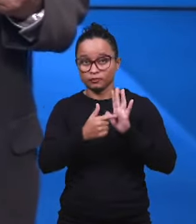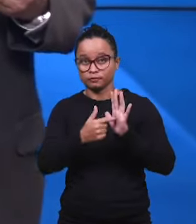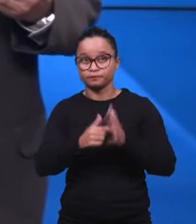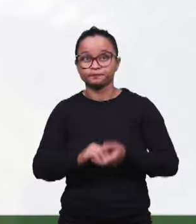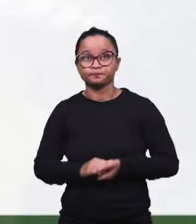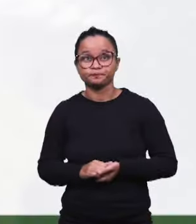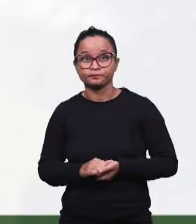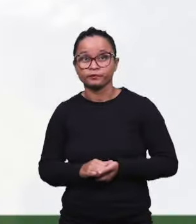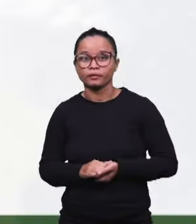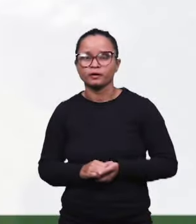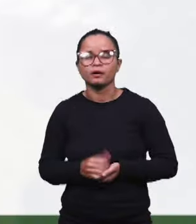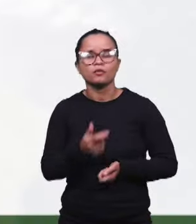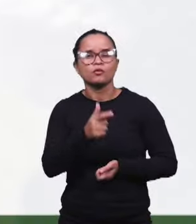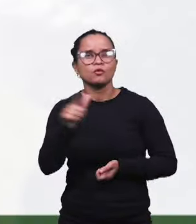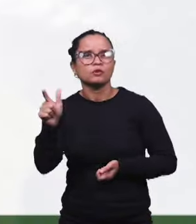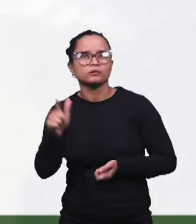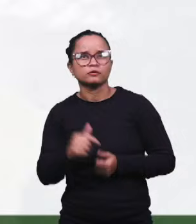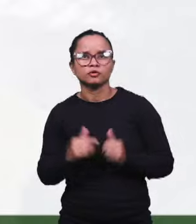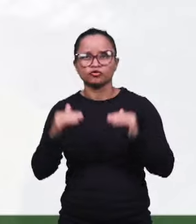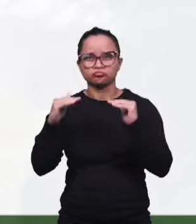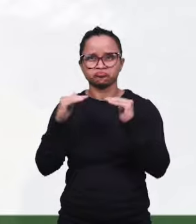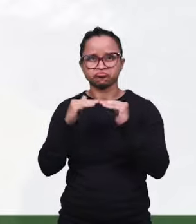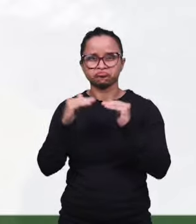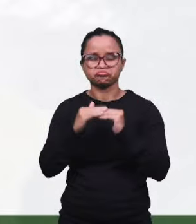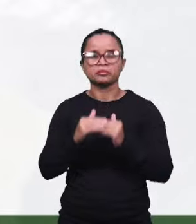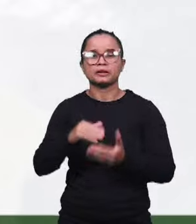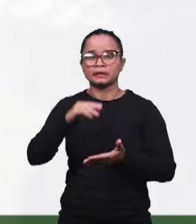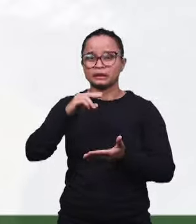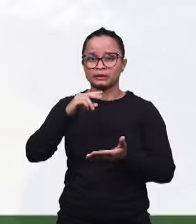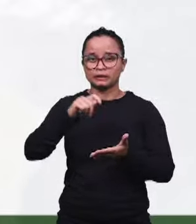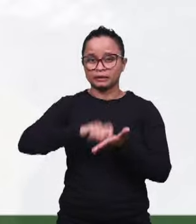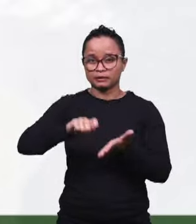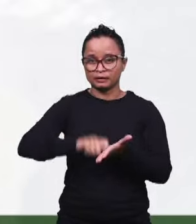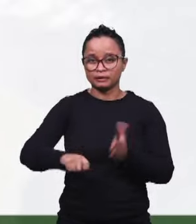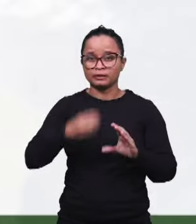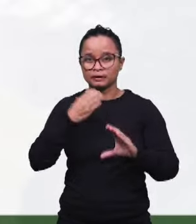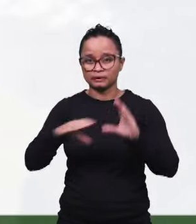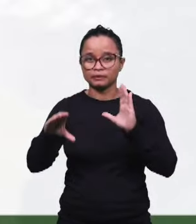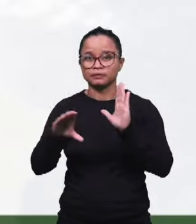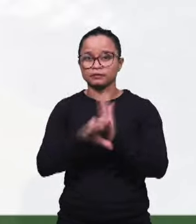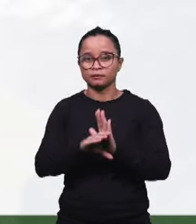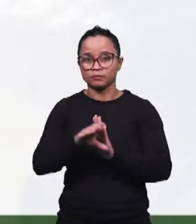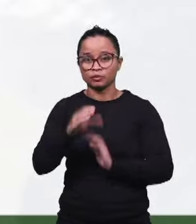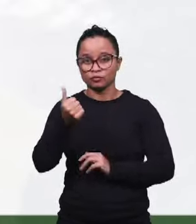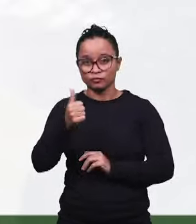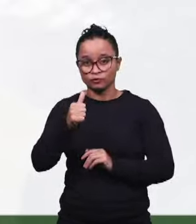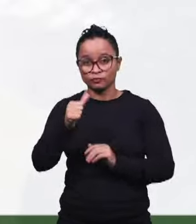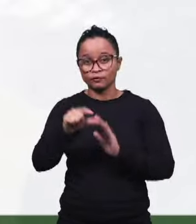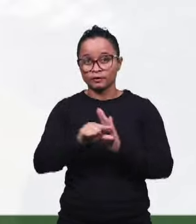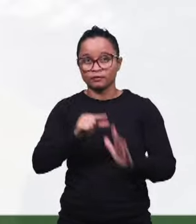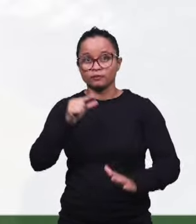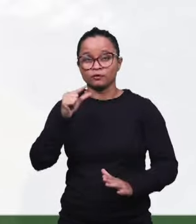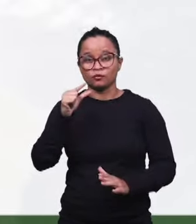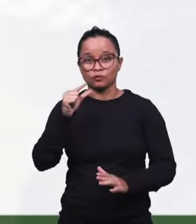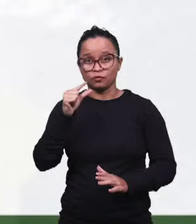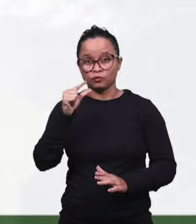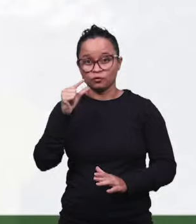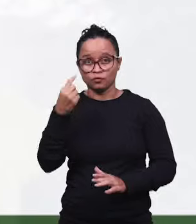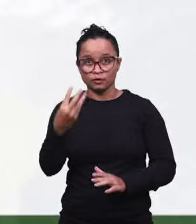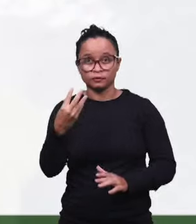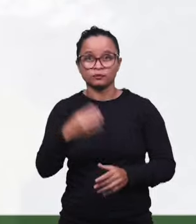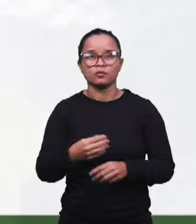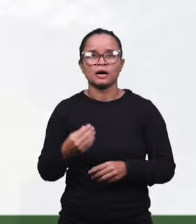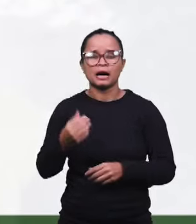Diz assim, Por outro lado, de acordo com o que está escrito em Cantares, capítulo 1, verso 4, como a noiva